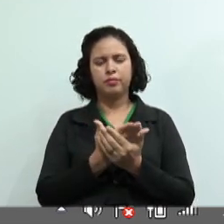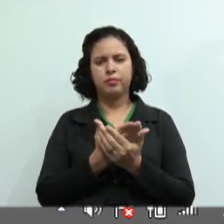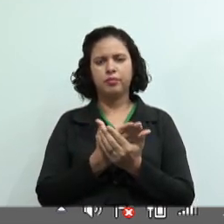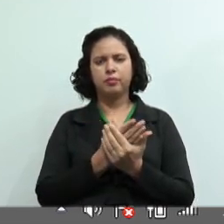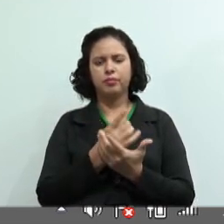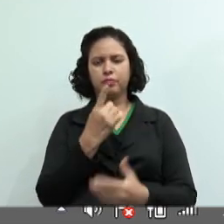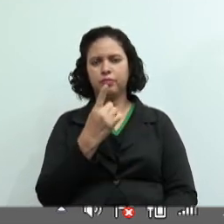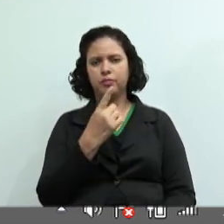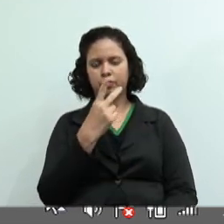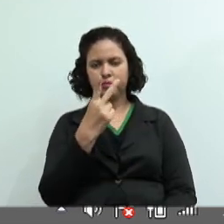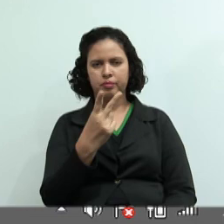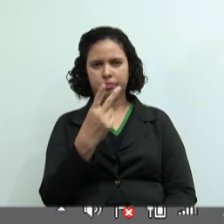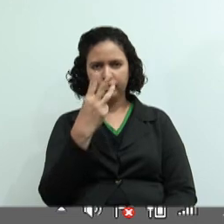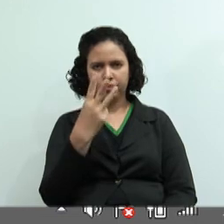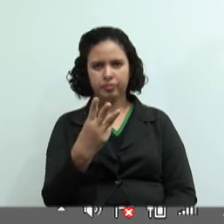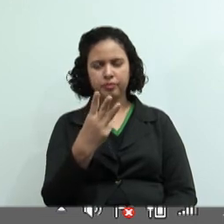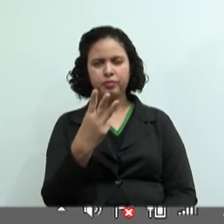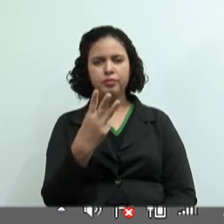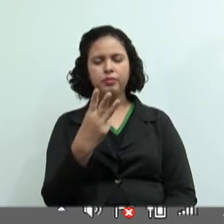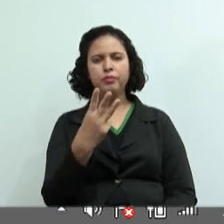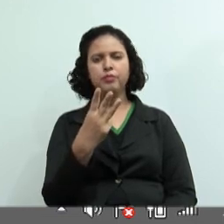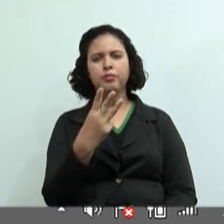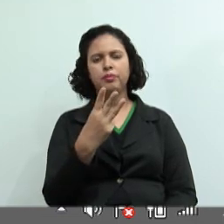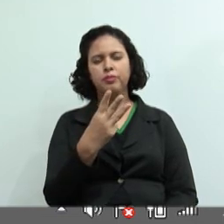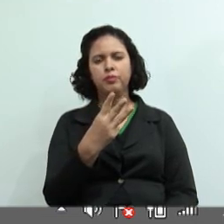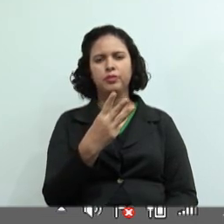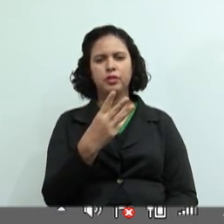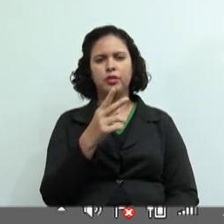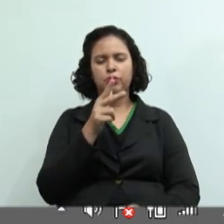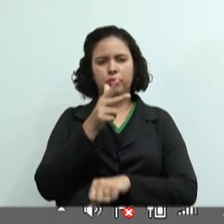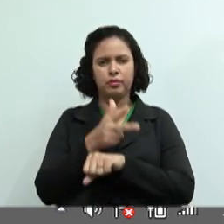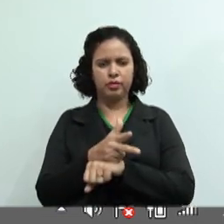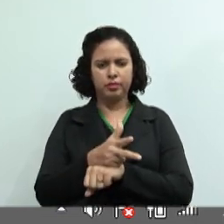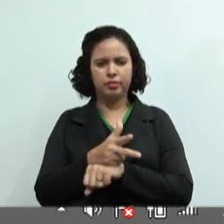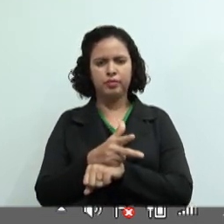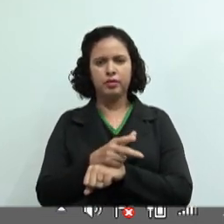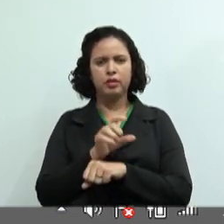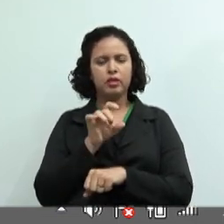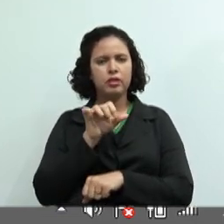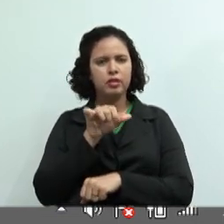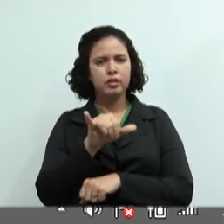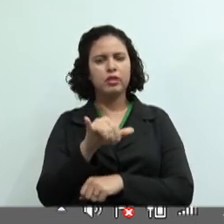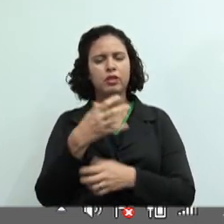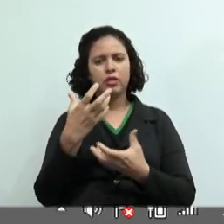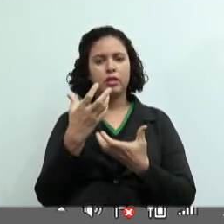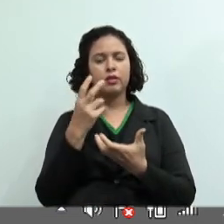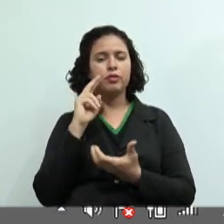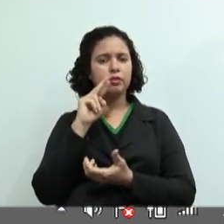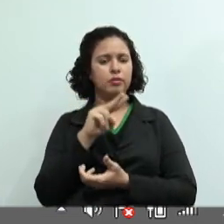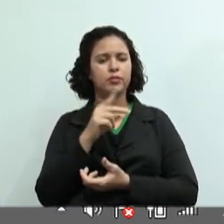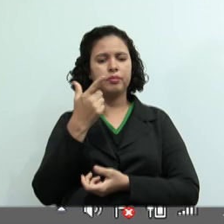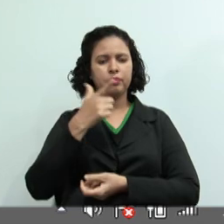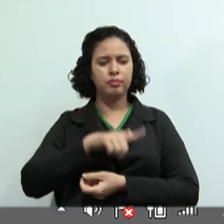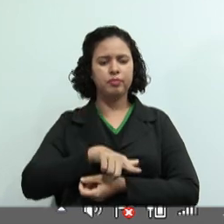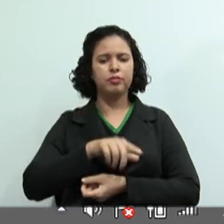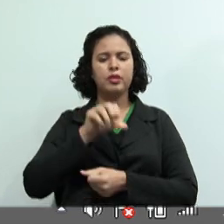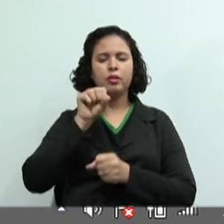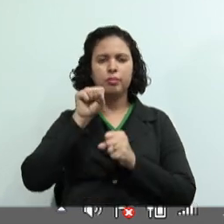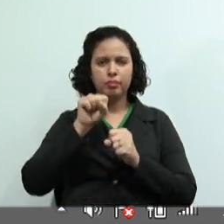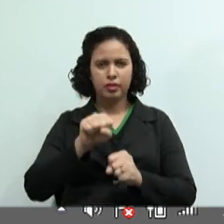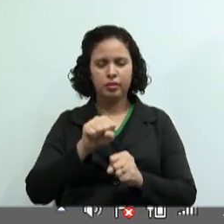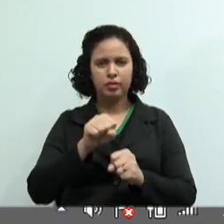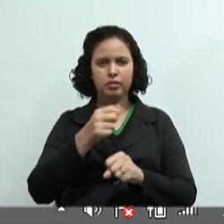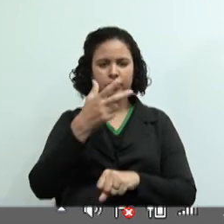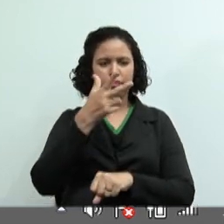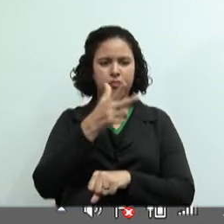aula 1, 2 e 3, né? O vídeo das aulas. Se vocês quiserem assistir, podem assistir pelo